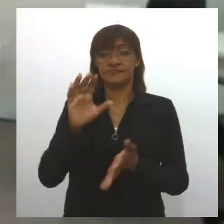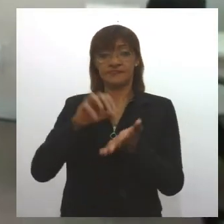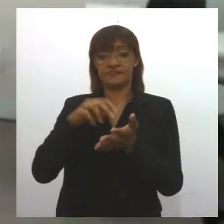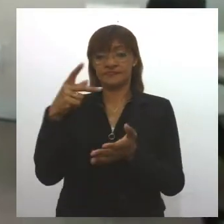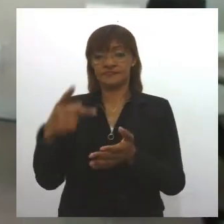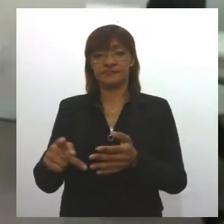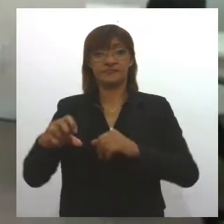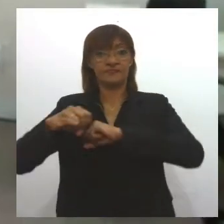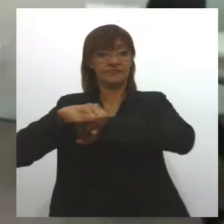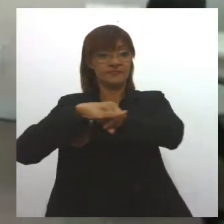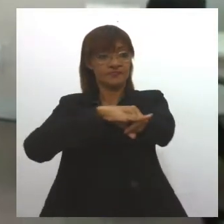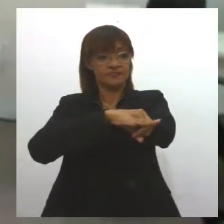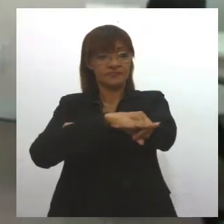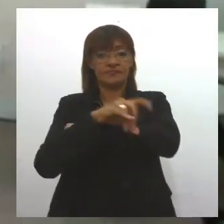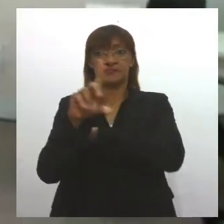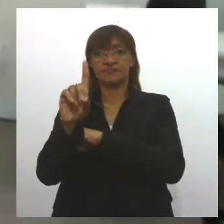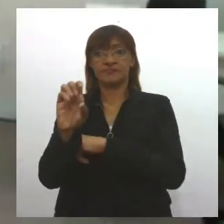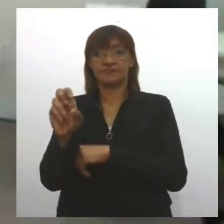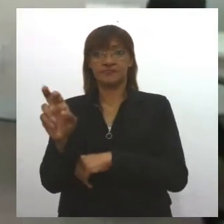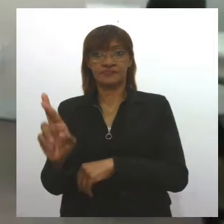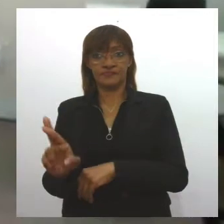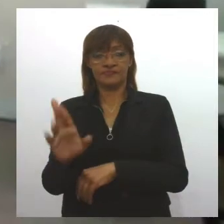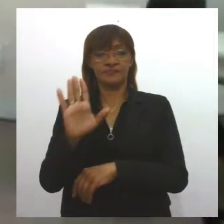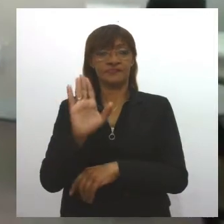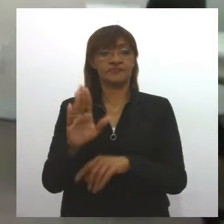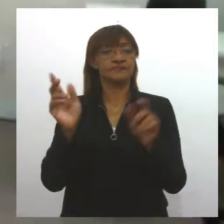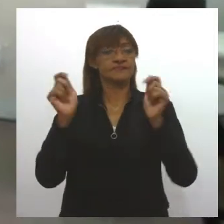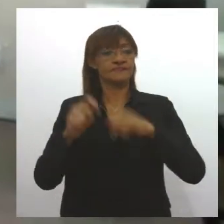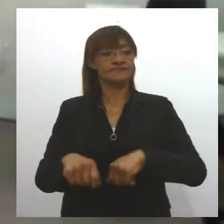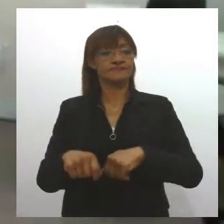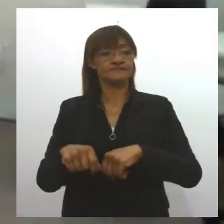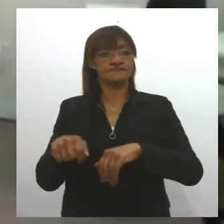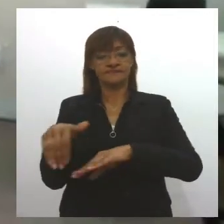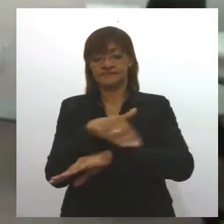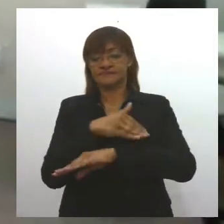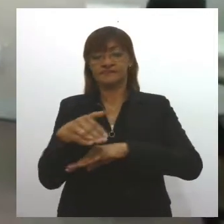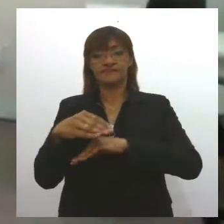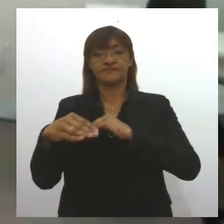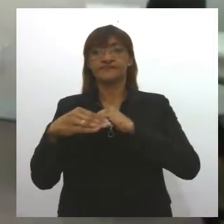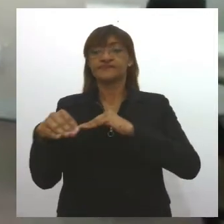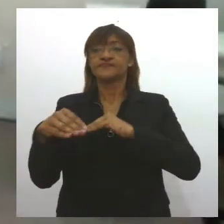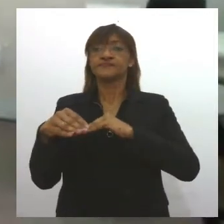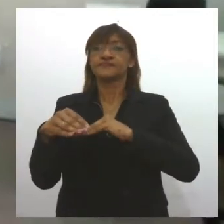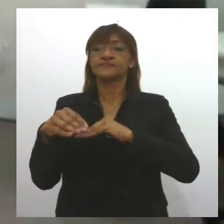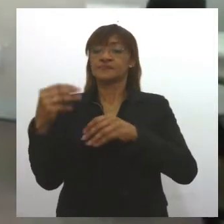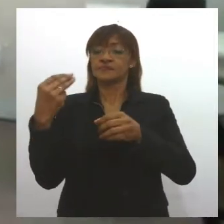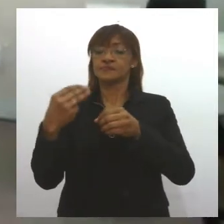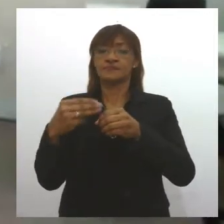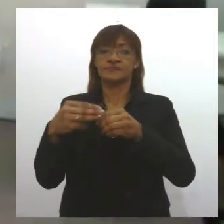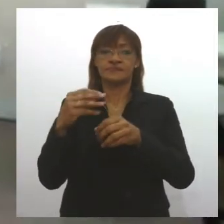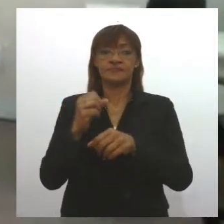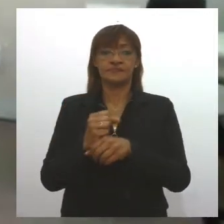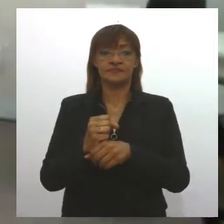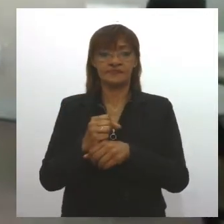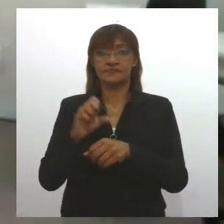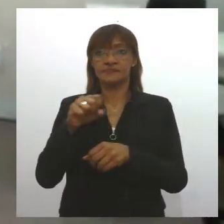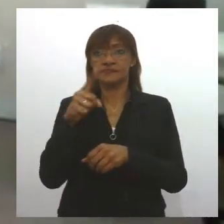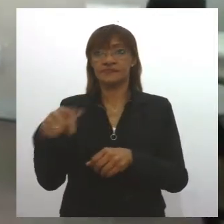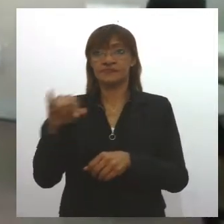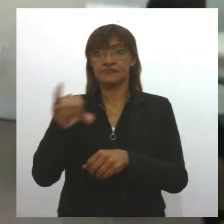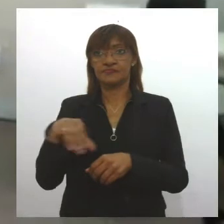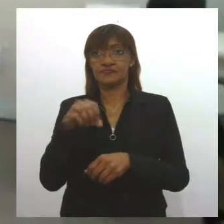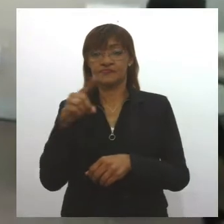Infraestrutura Rodoviária de Sergipe a recuperação das estradas estaduais que passam pelo município de Cedro de São João.